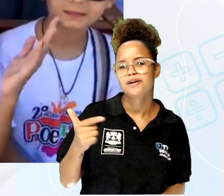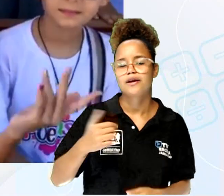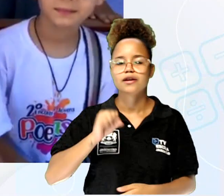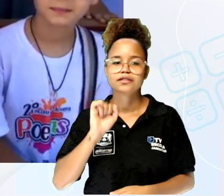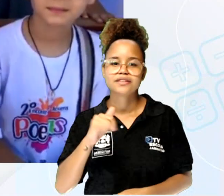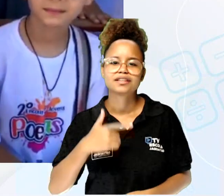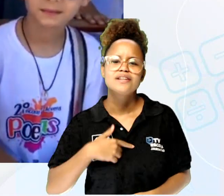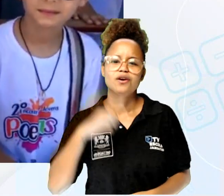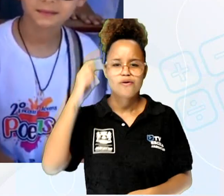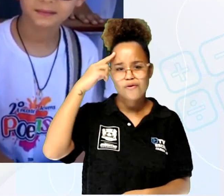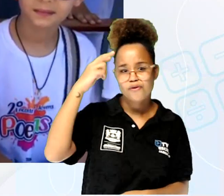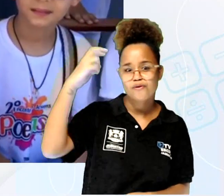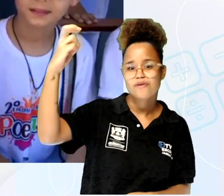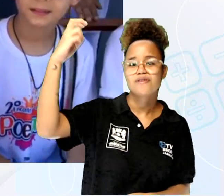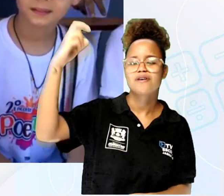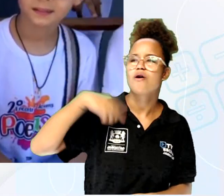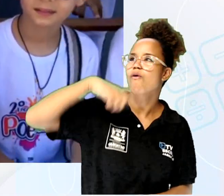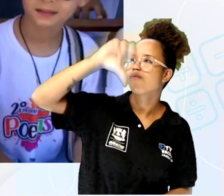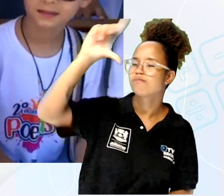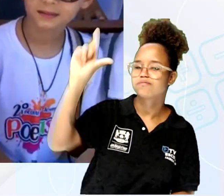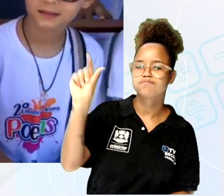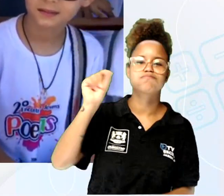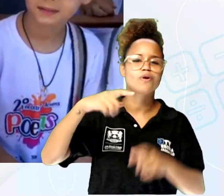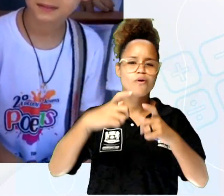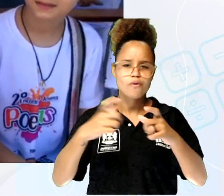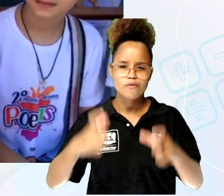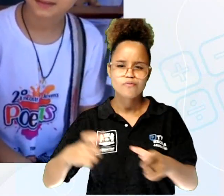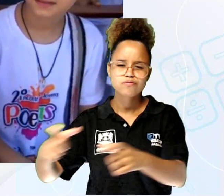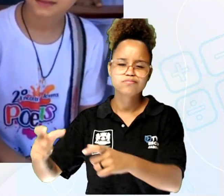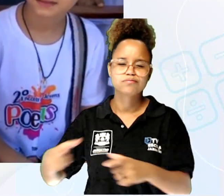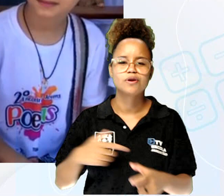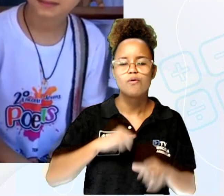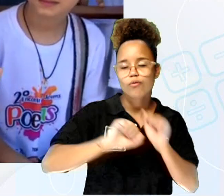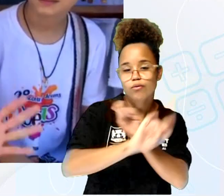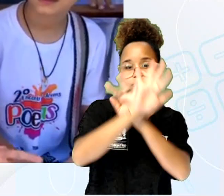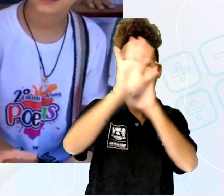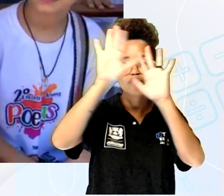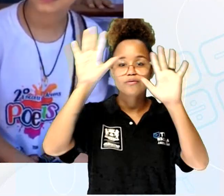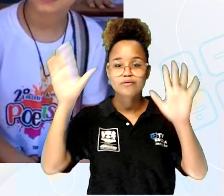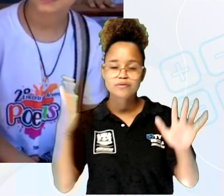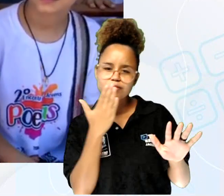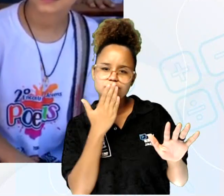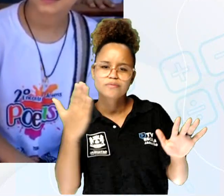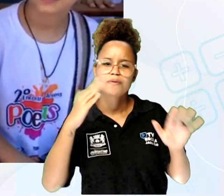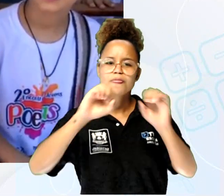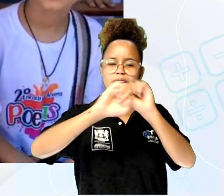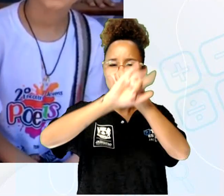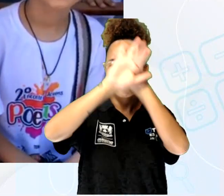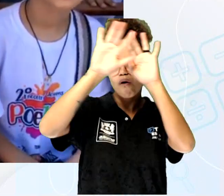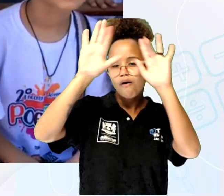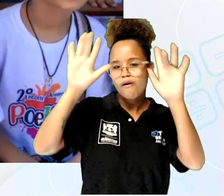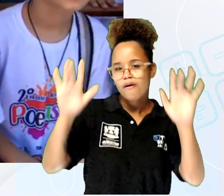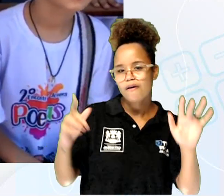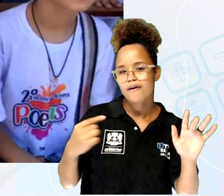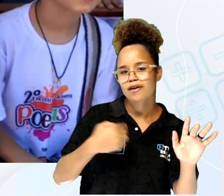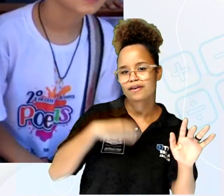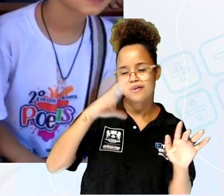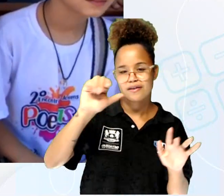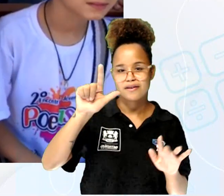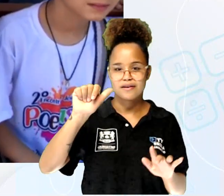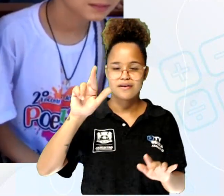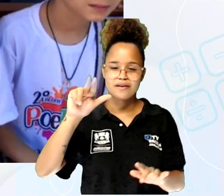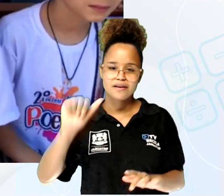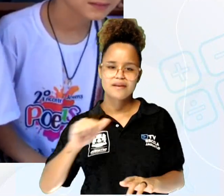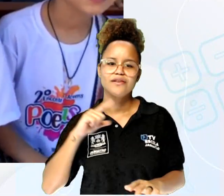Céu da cultura, eu sou o luar. Dos becos da vida, eu vim clarear. Me peço é clareão, que clare, clareia. Sou clare, mezerra, que tudo